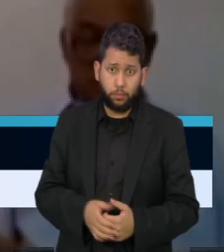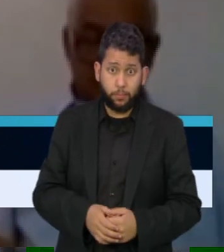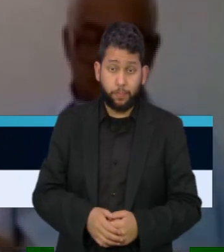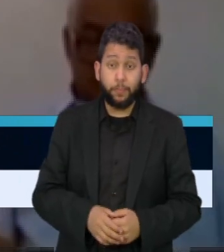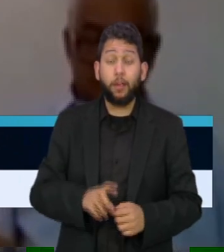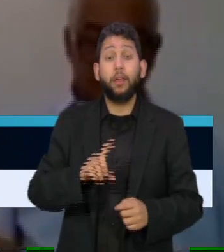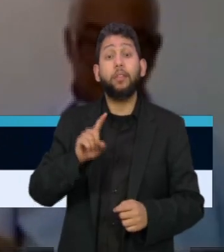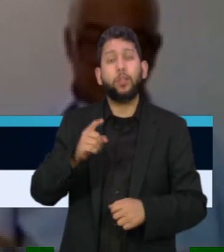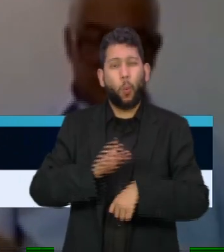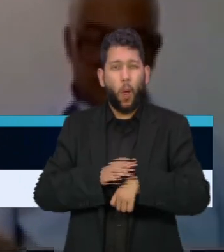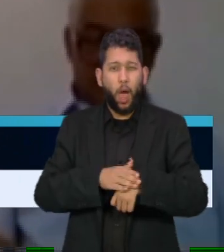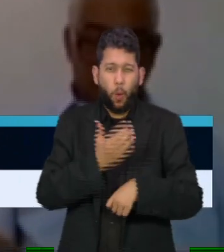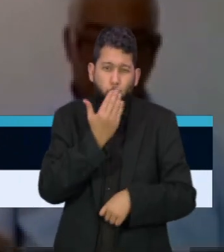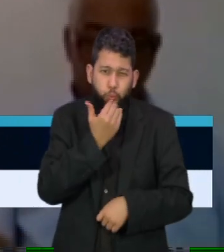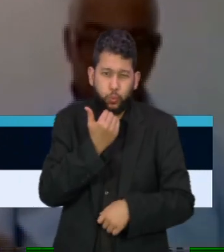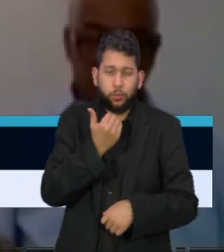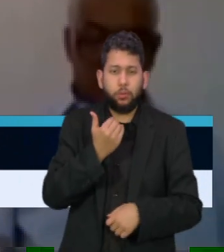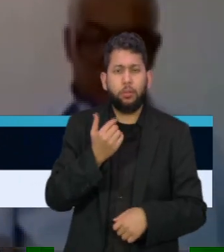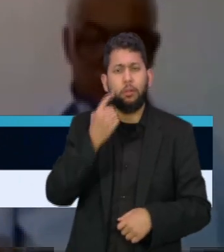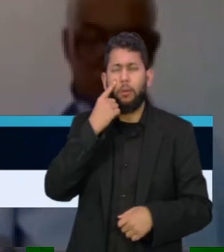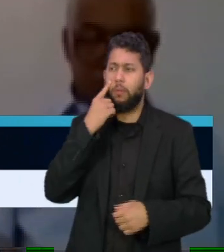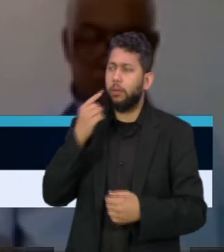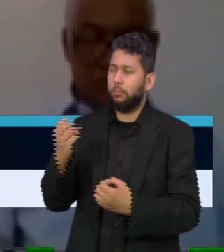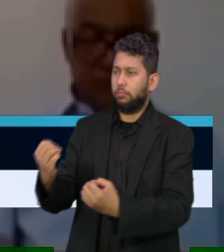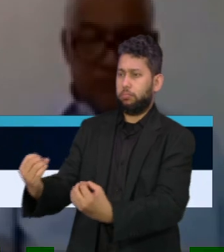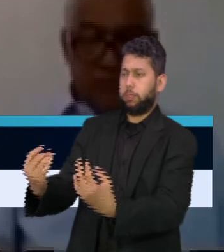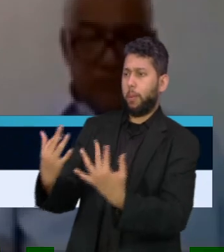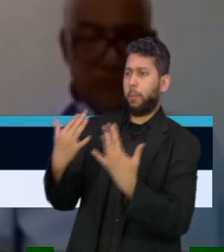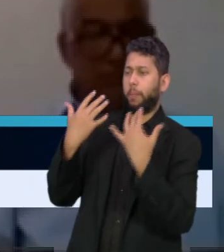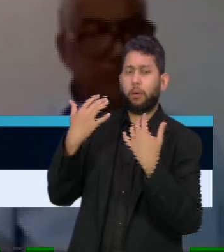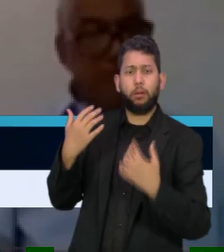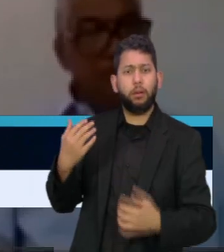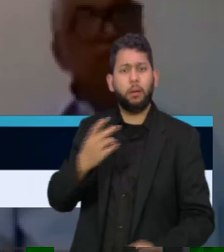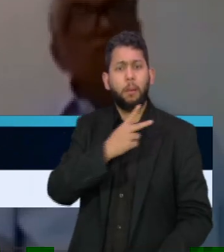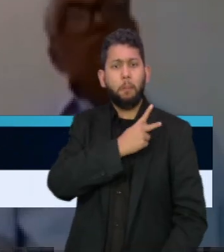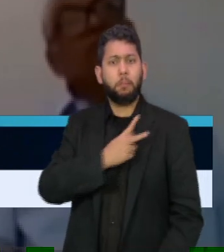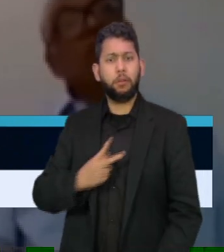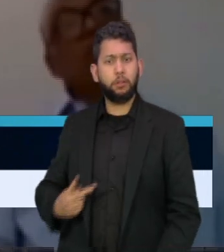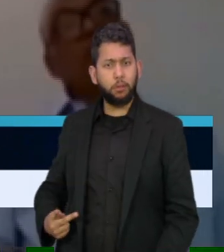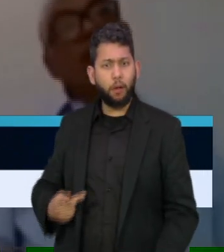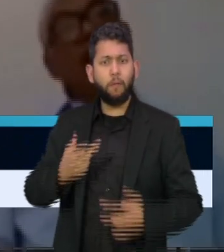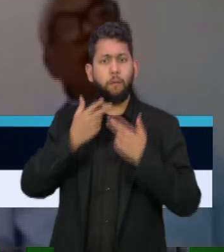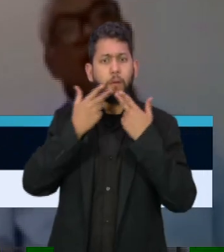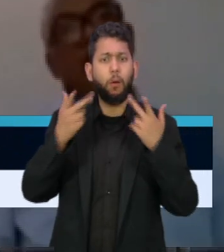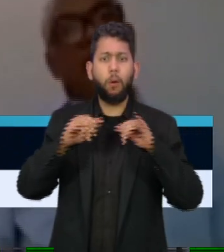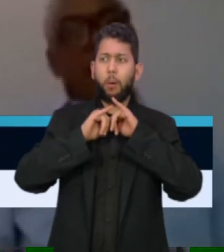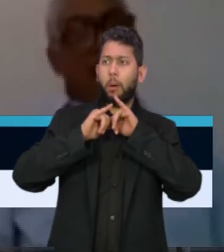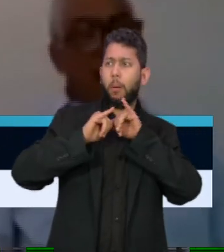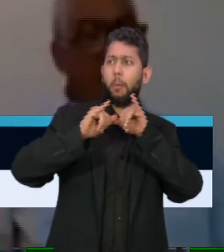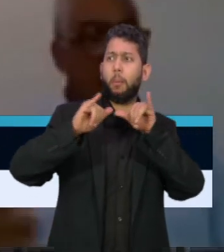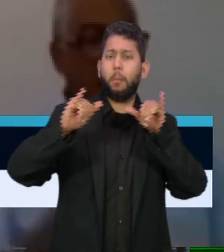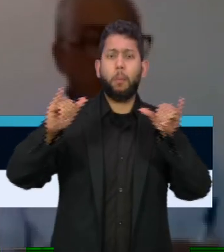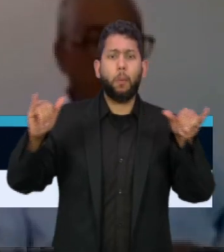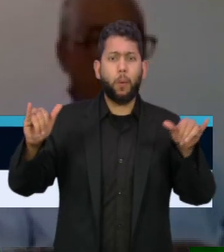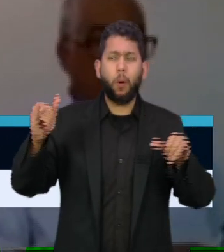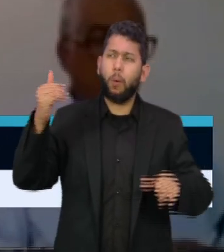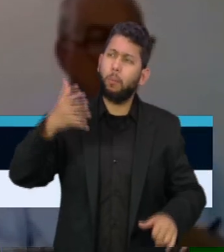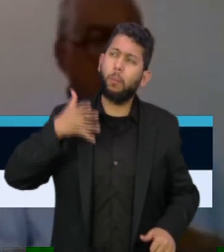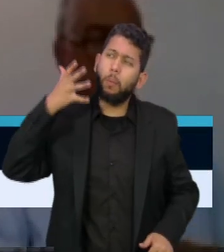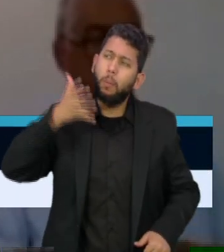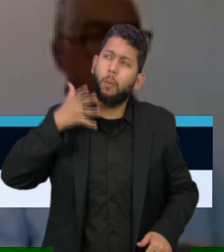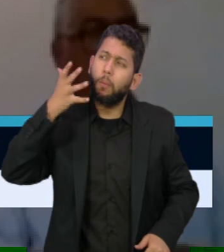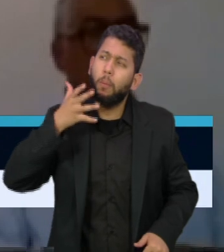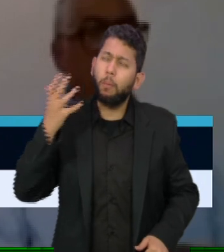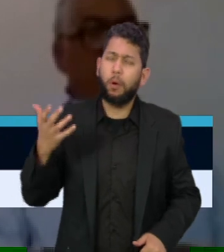por volta da hora do almoço, foi quando eu tomei conhecimento que o presidente da República tinha falado aquele discurso,